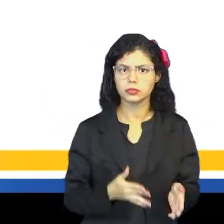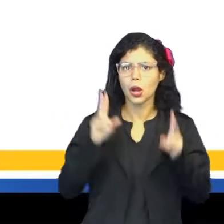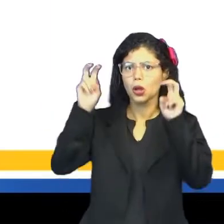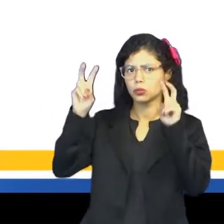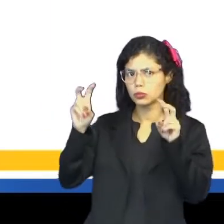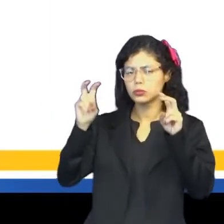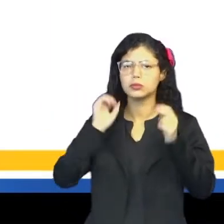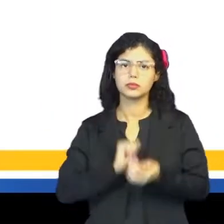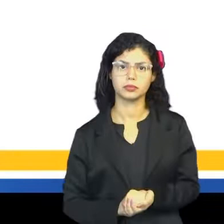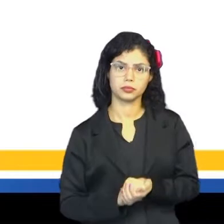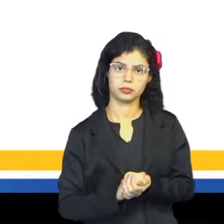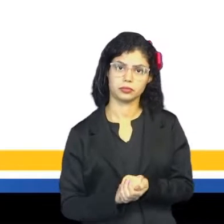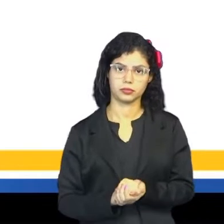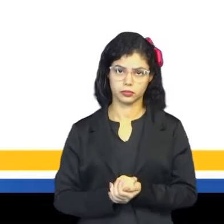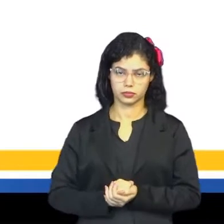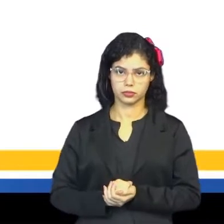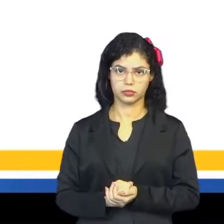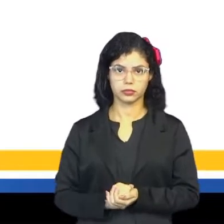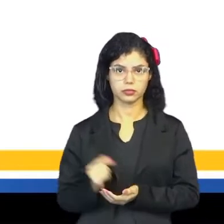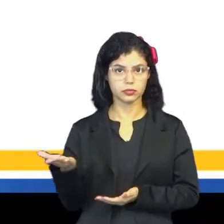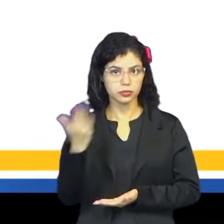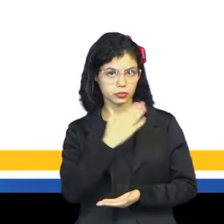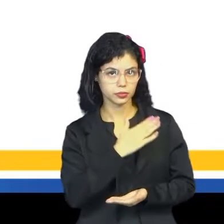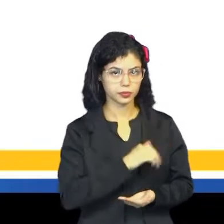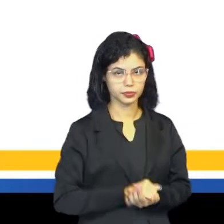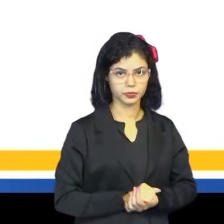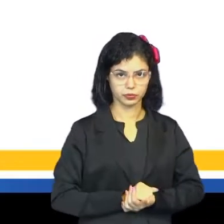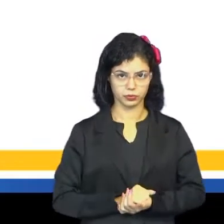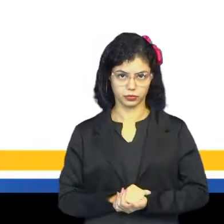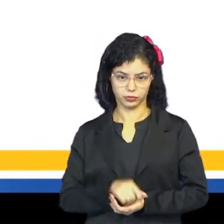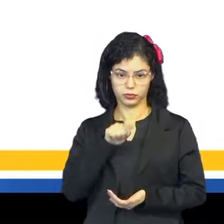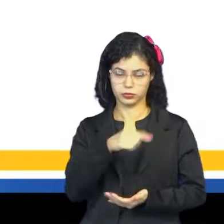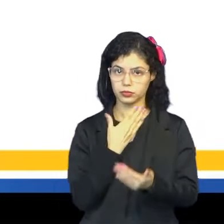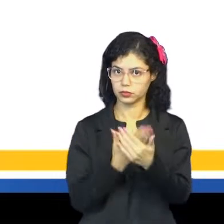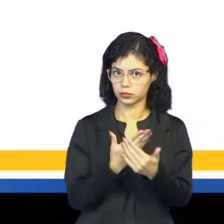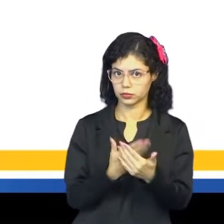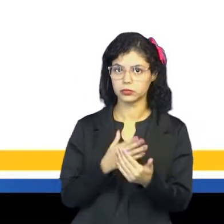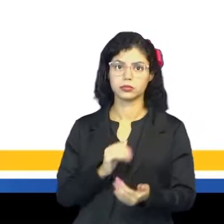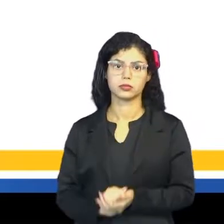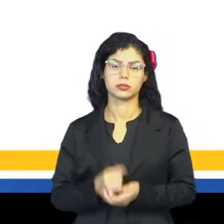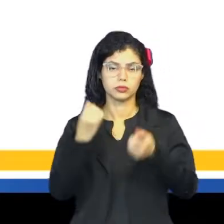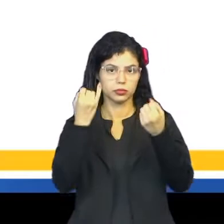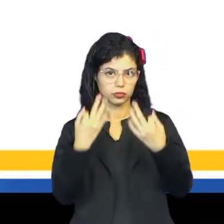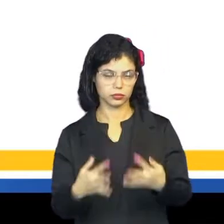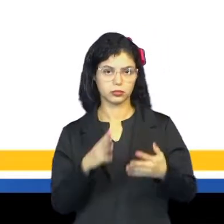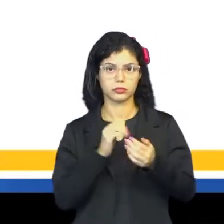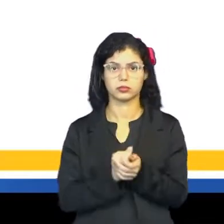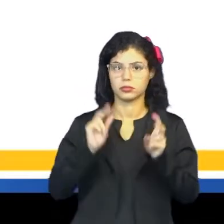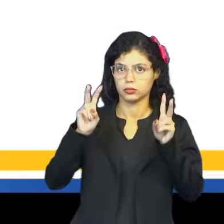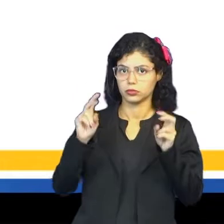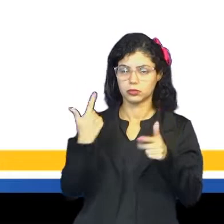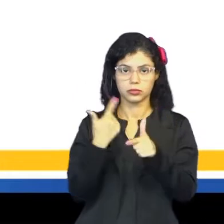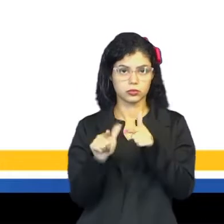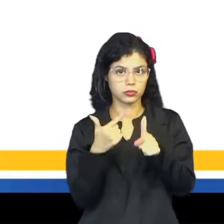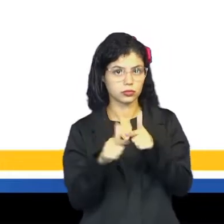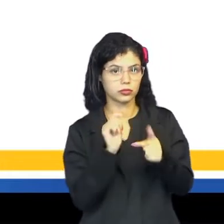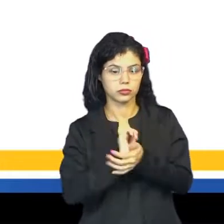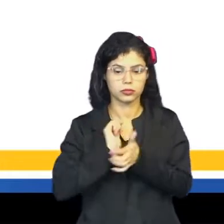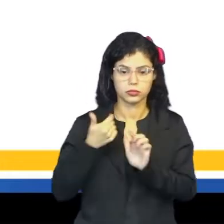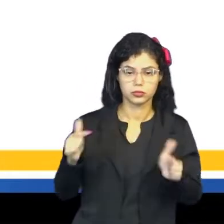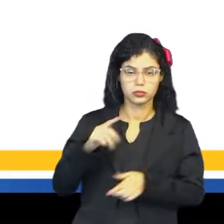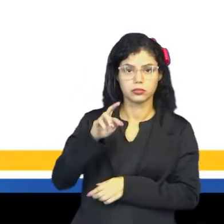esse assunto preliminar. Então, vamos lá. Nessa aula, trataremos sobre problemas de